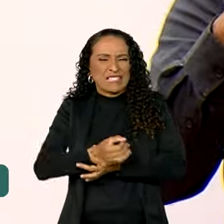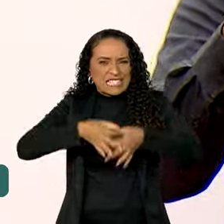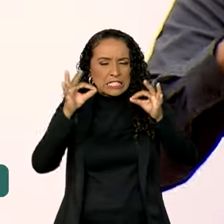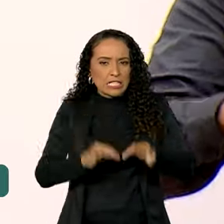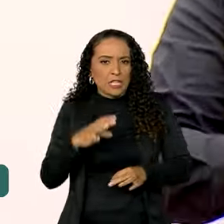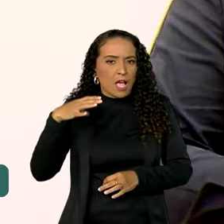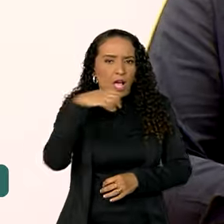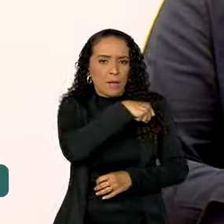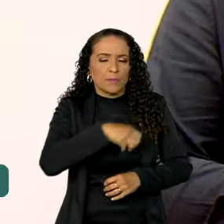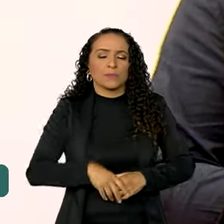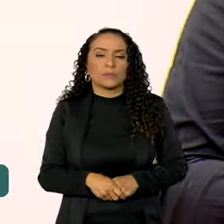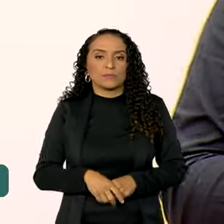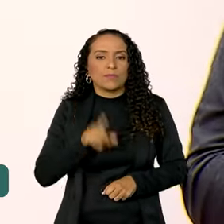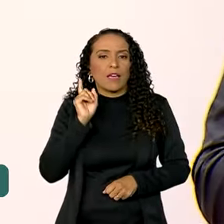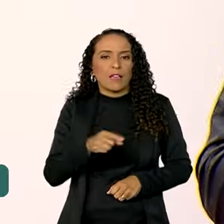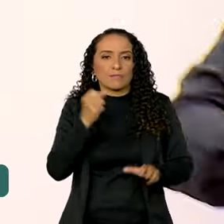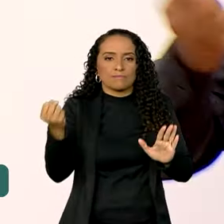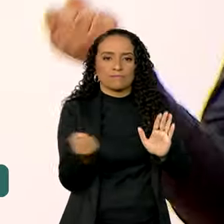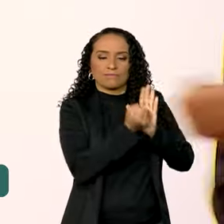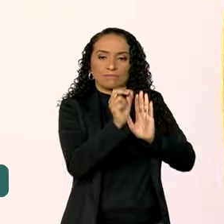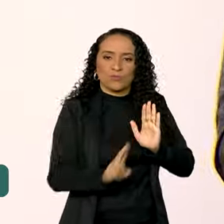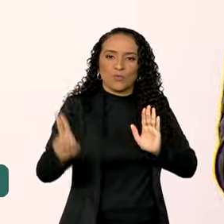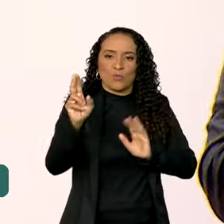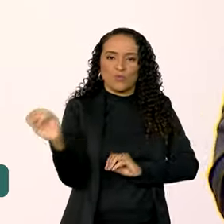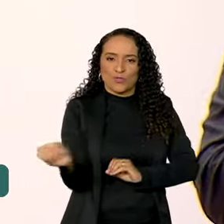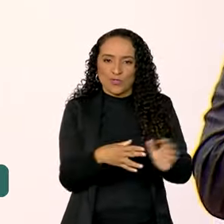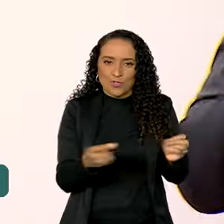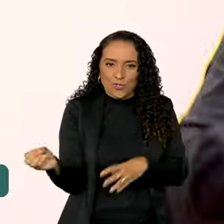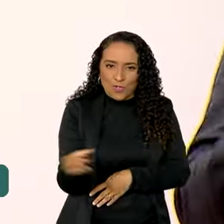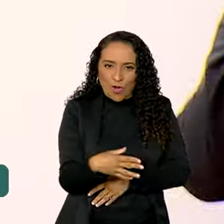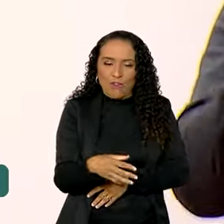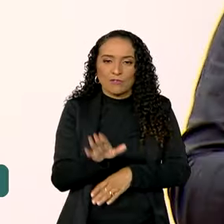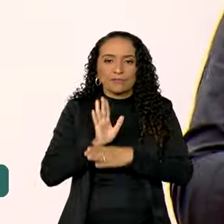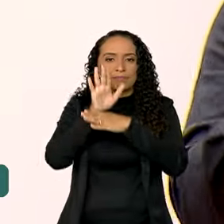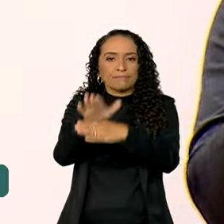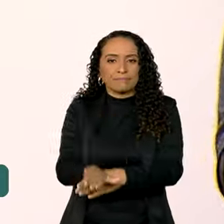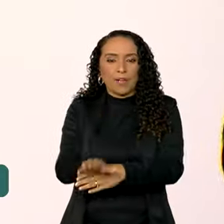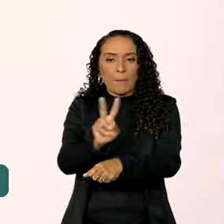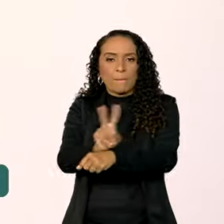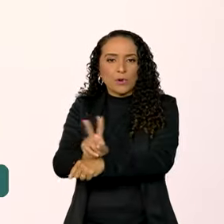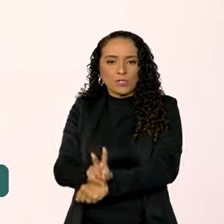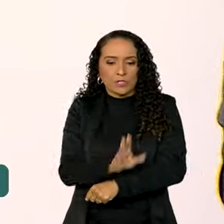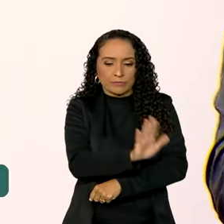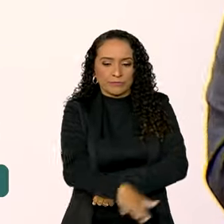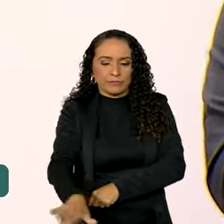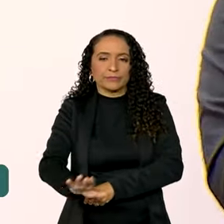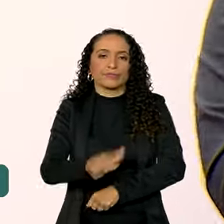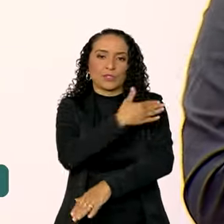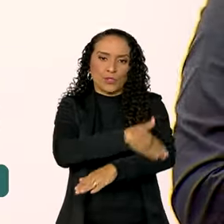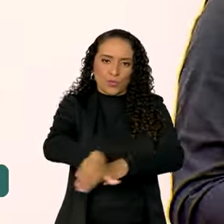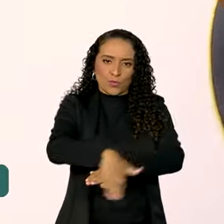agilidade. Este é um marco no uso da inovação, a favor da proteção de menores nas nossas